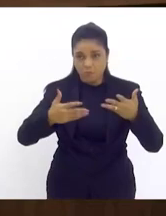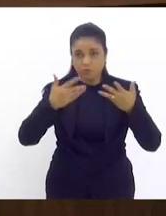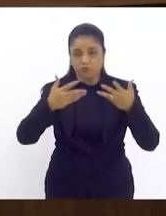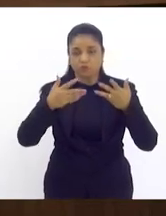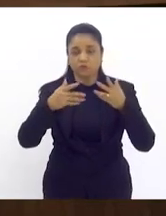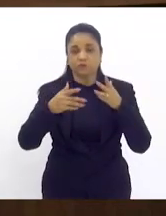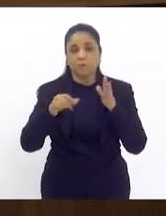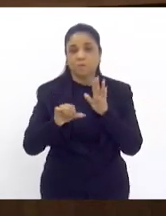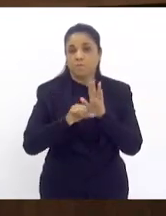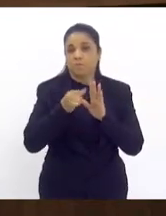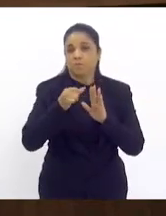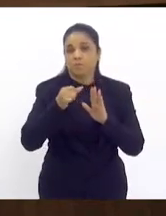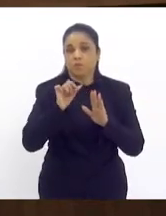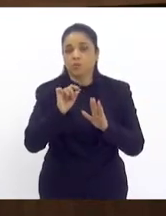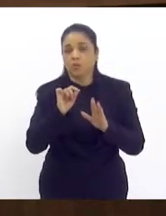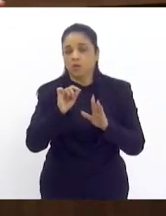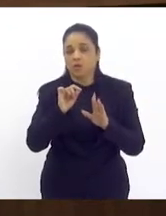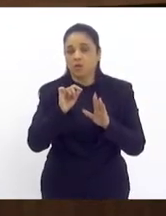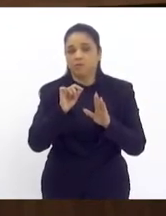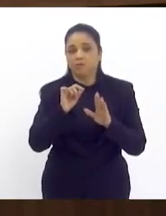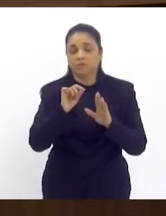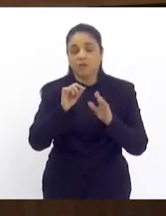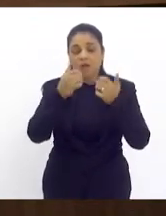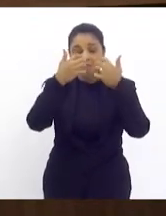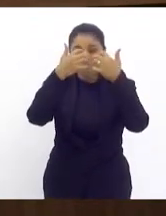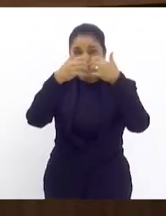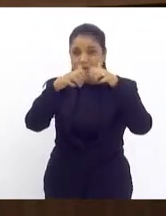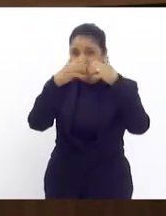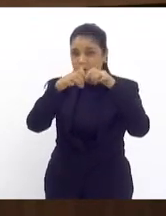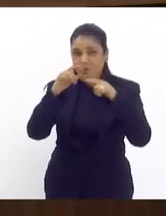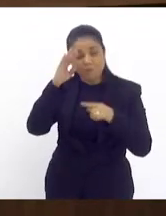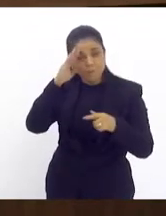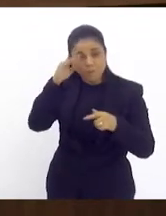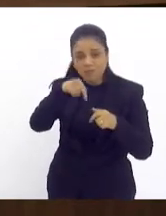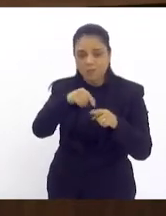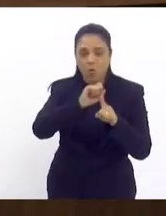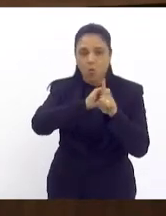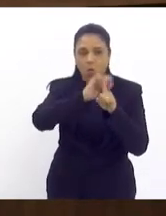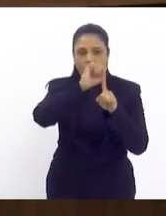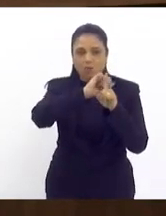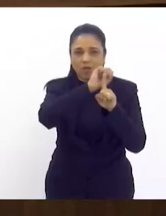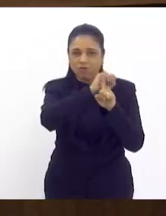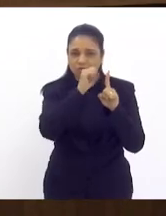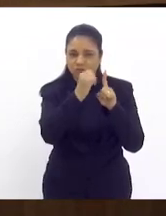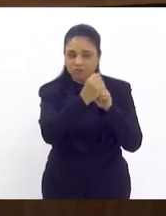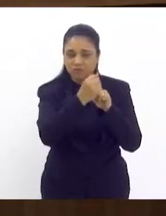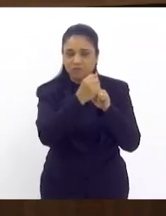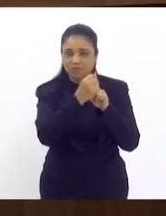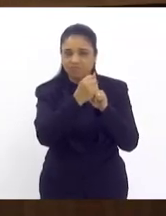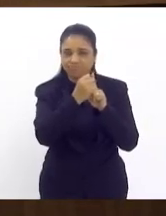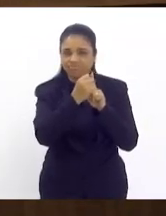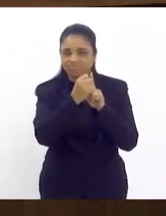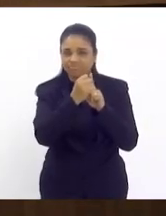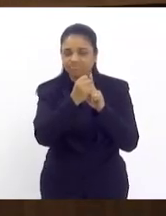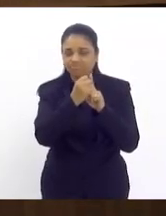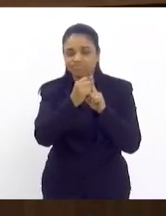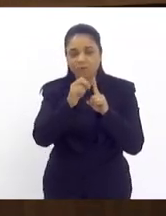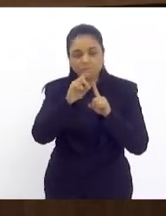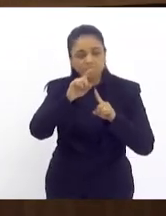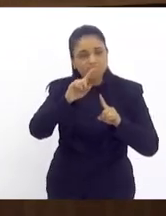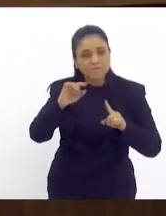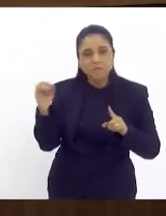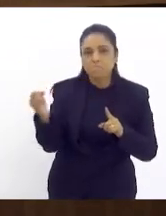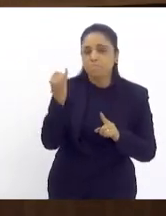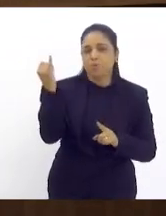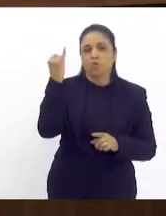abordagem é a questão relacionada a Petrópolis onde o aluguel social se mostrou uma ferramenta fundamental vital